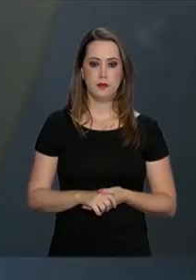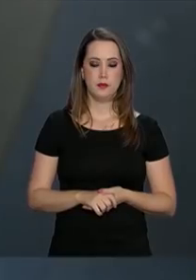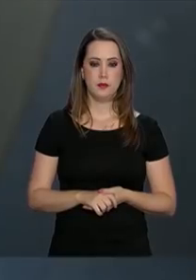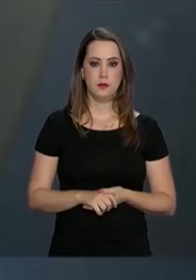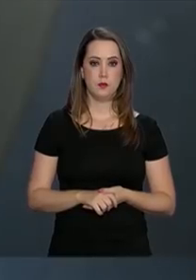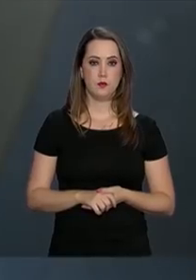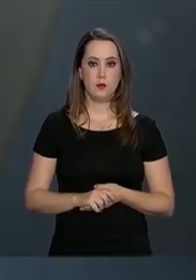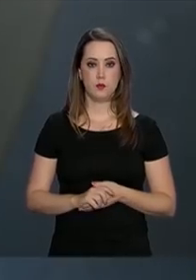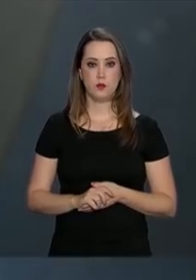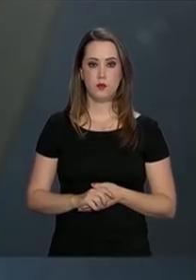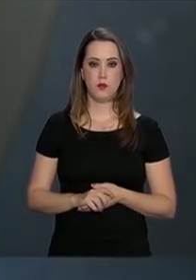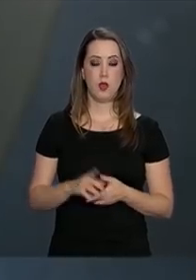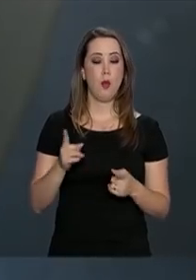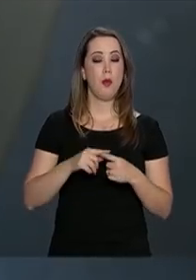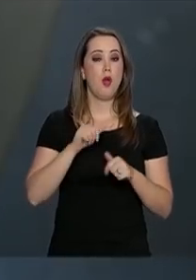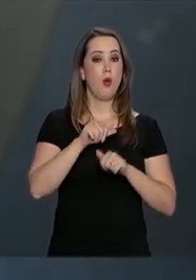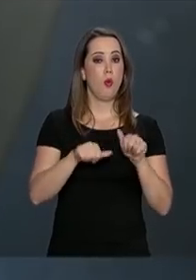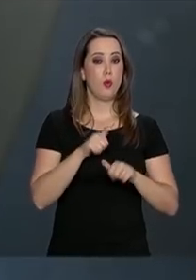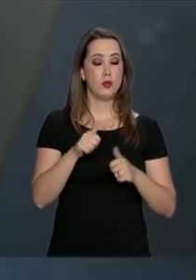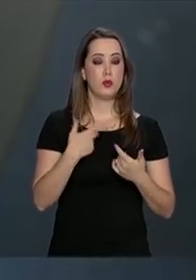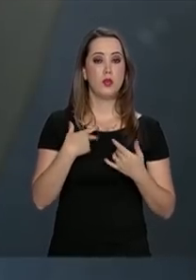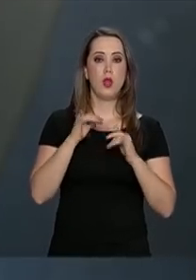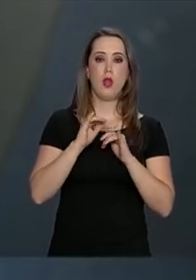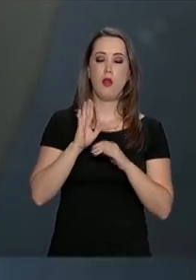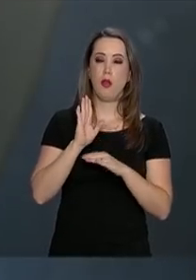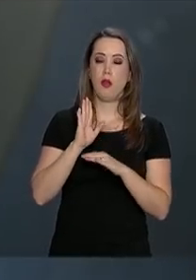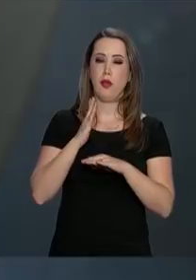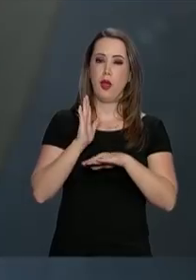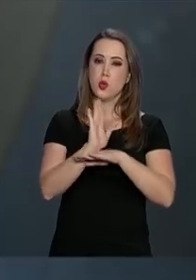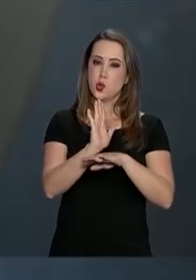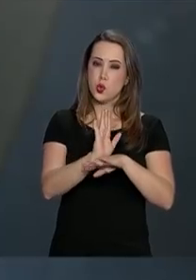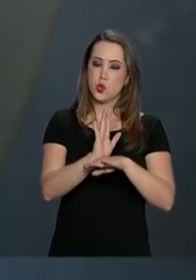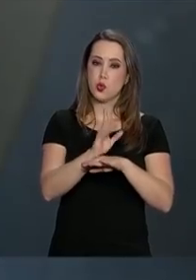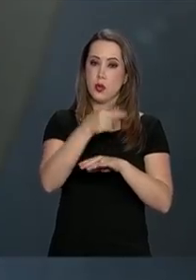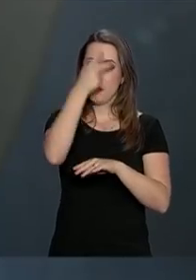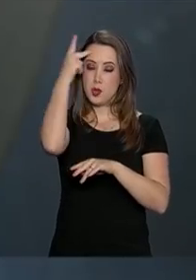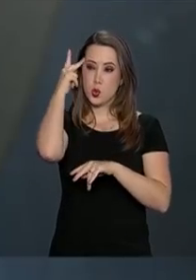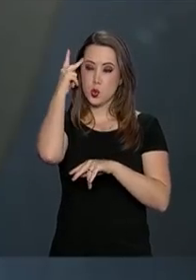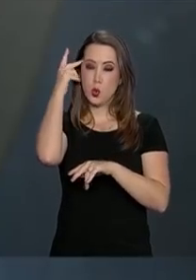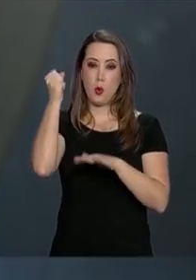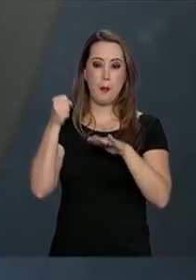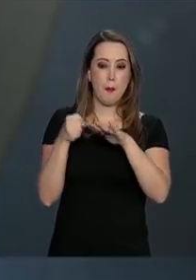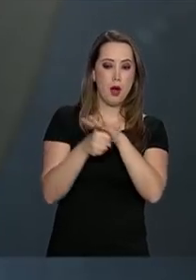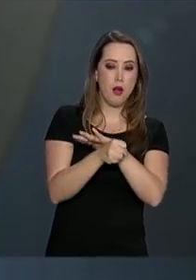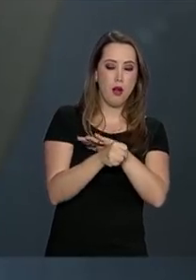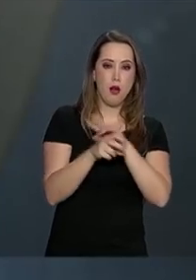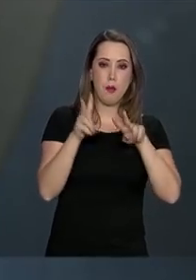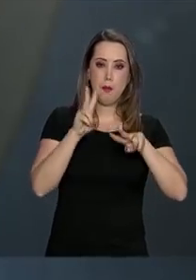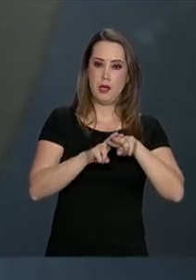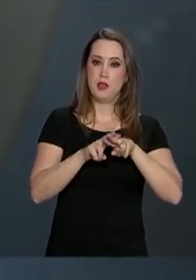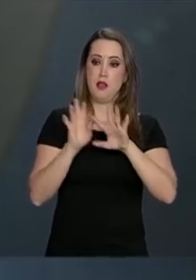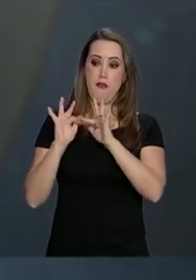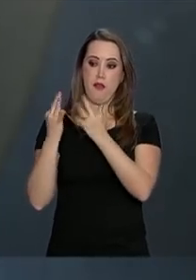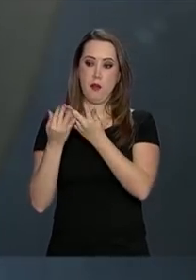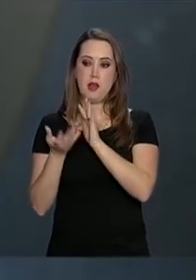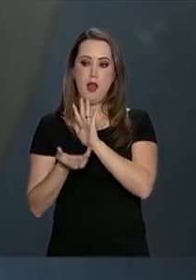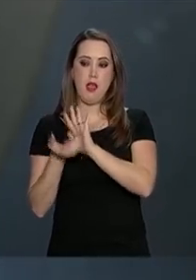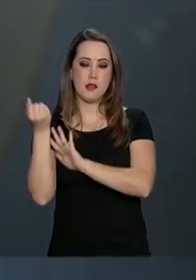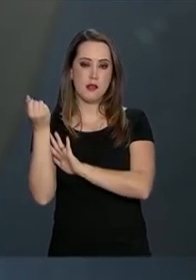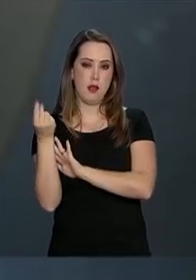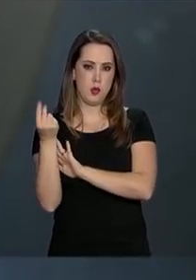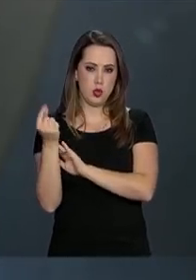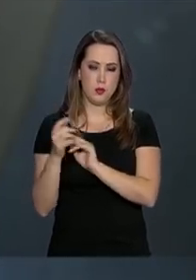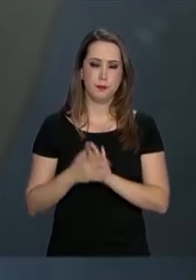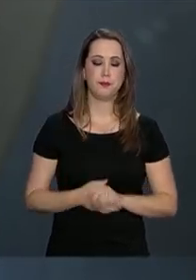Uma outra medida anunciada será o auxílio-reclusão concedido aos dependentes de presos. Antes, o segurado